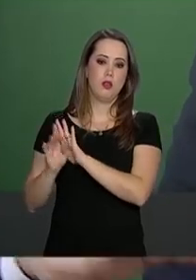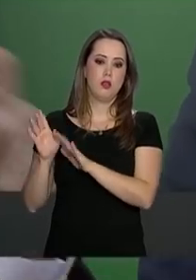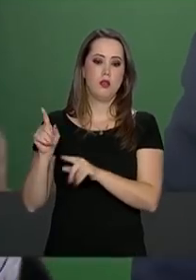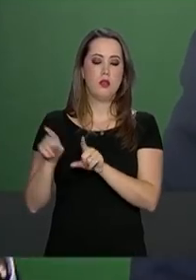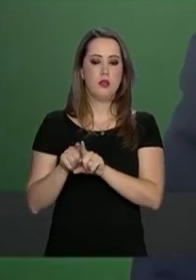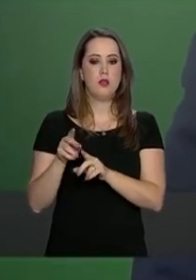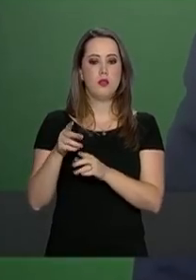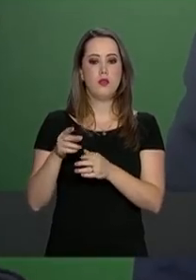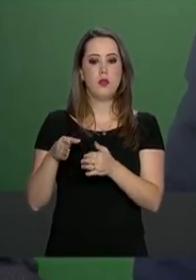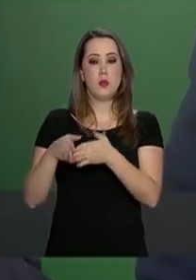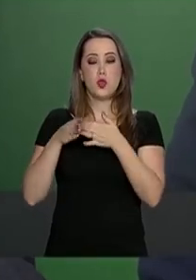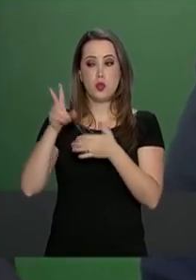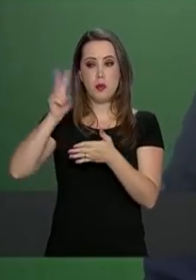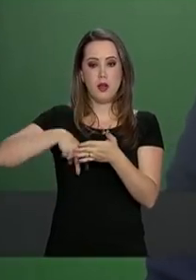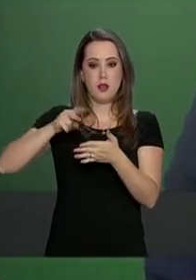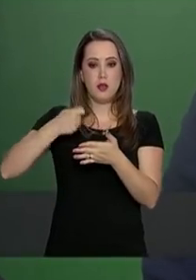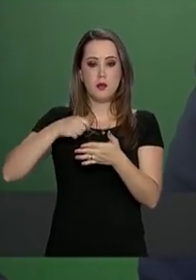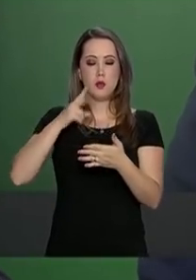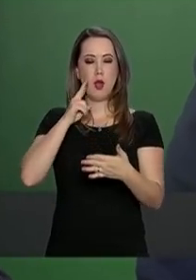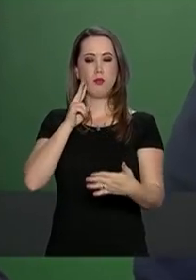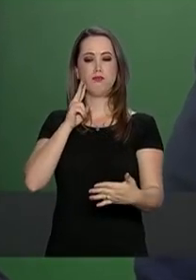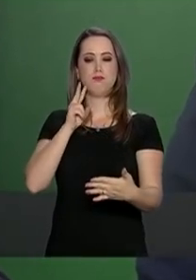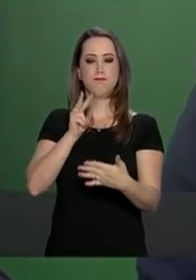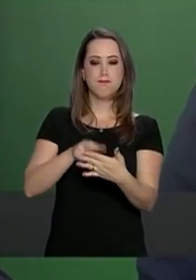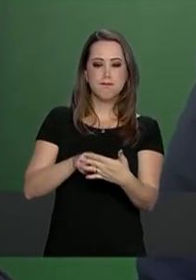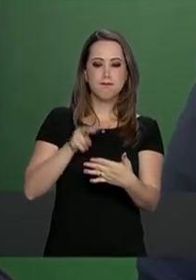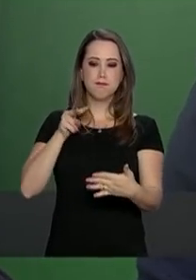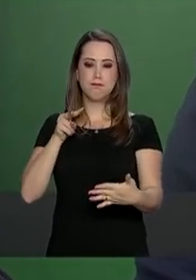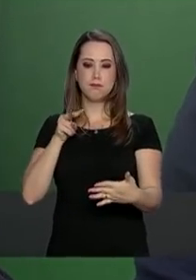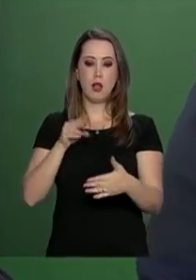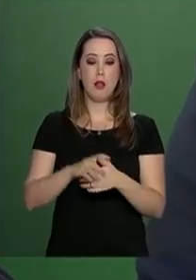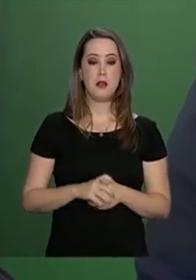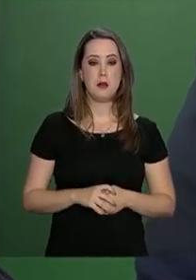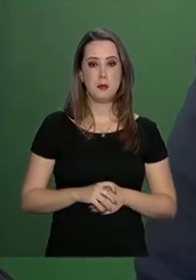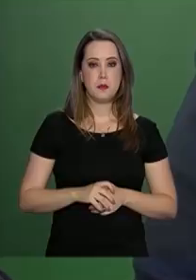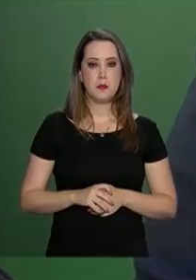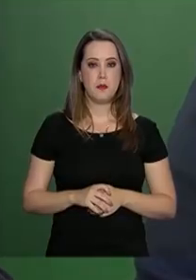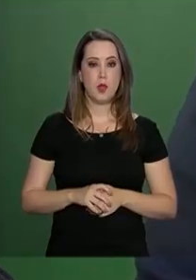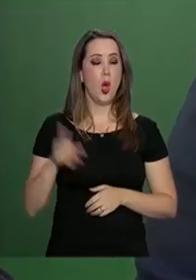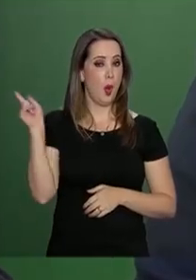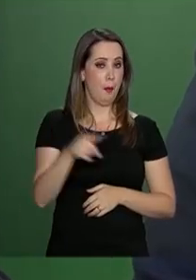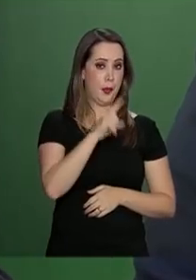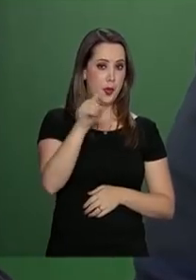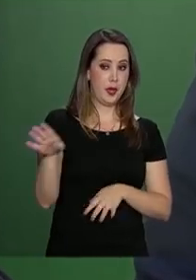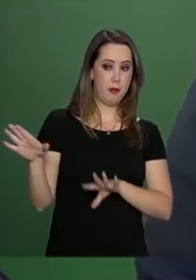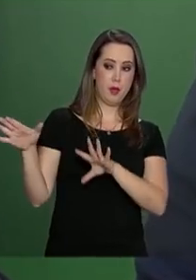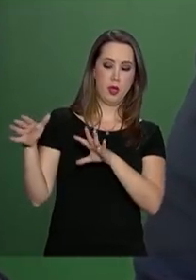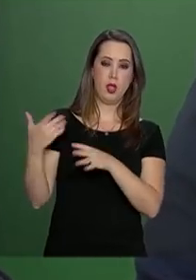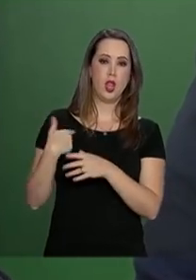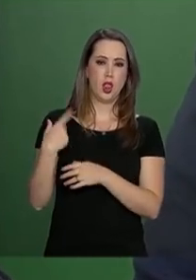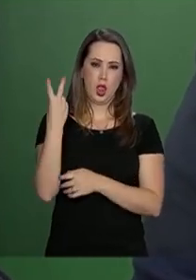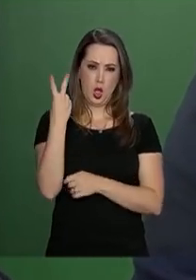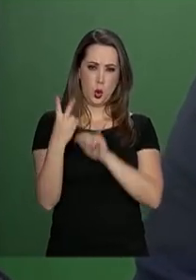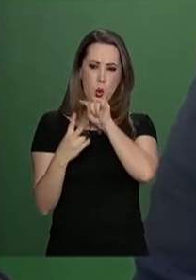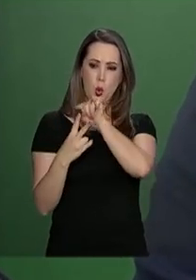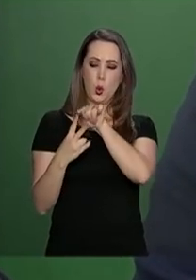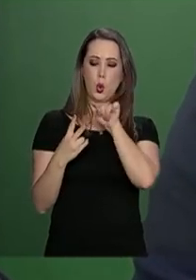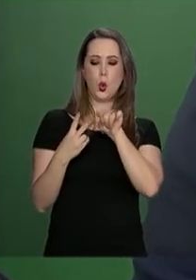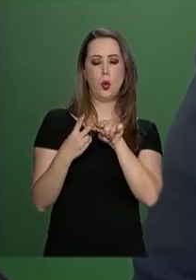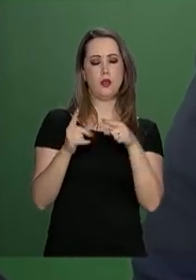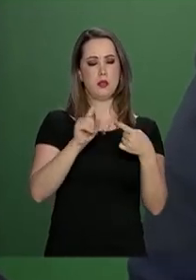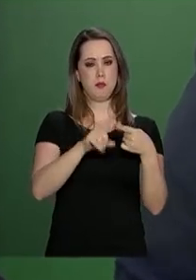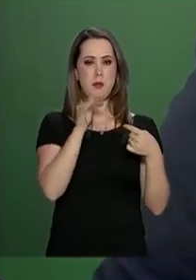Eu pedi para ler aqui, porque eu estou sem óculos mesmo, tem que ler daqui. A proibição de acumulação com outros benefícios. Então, se a